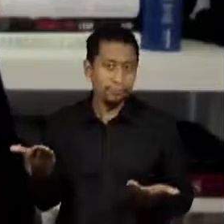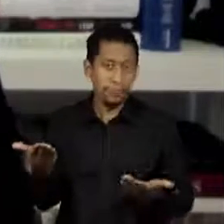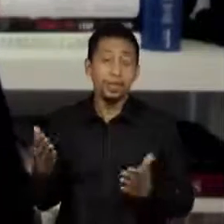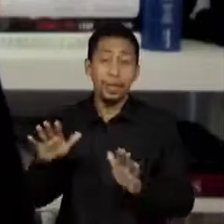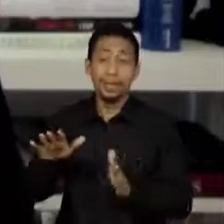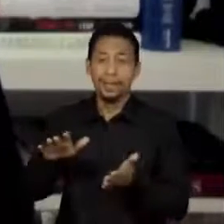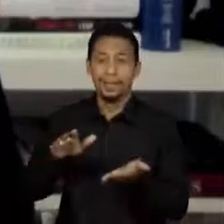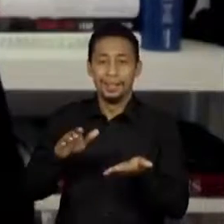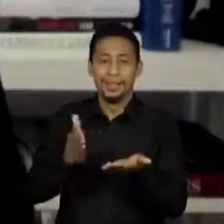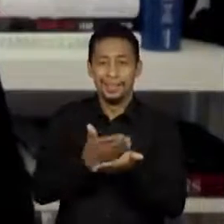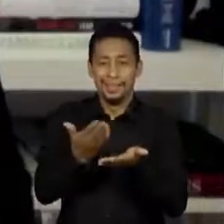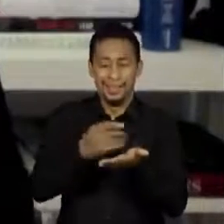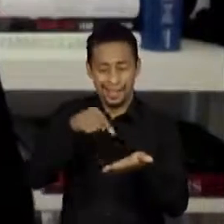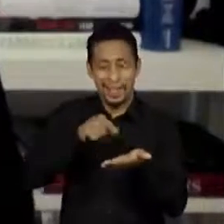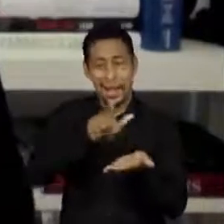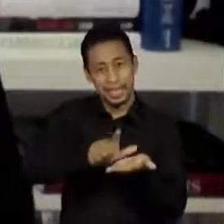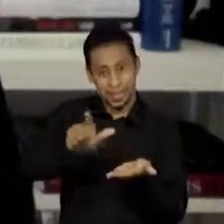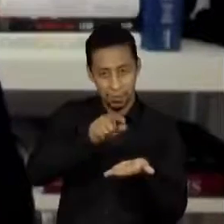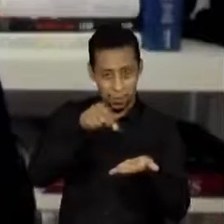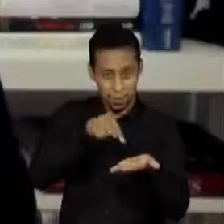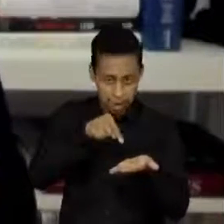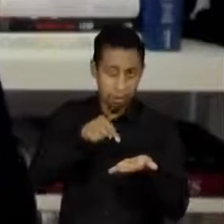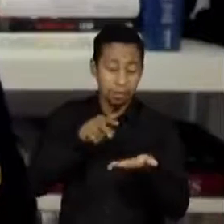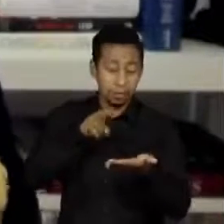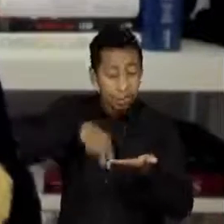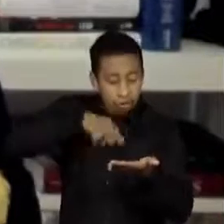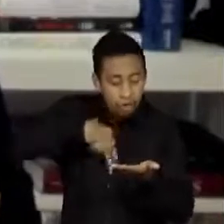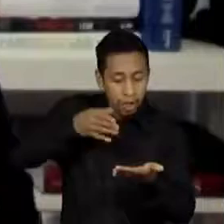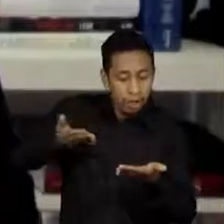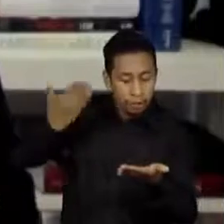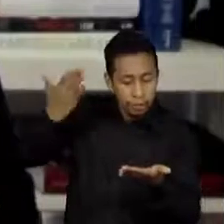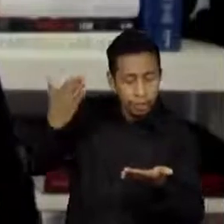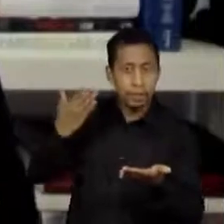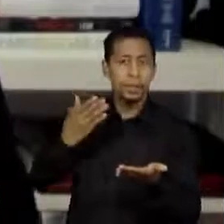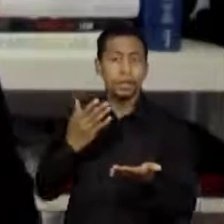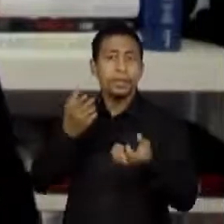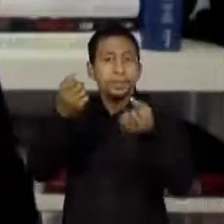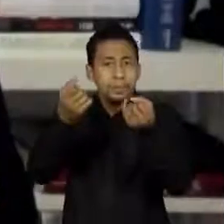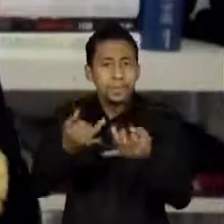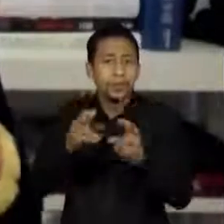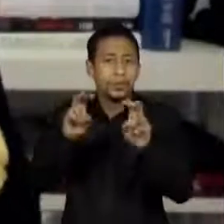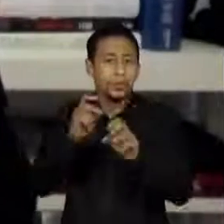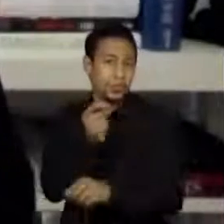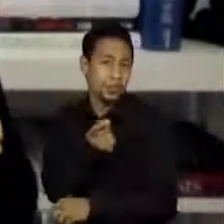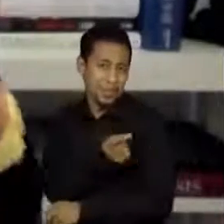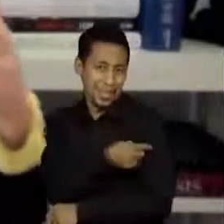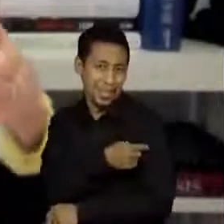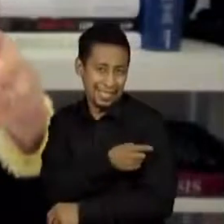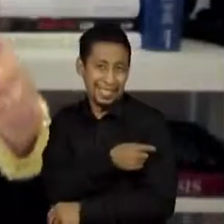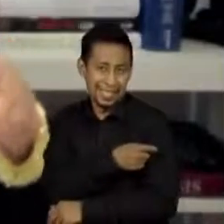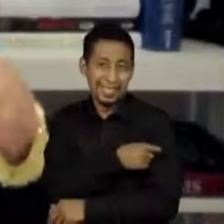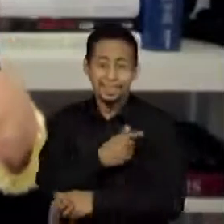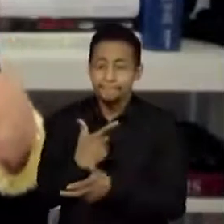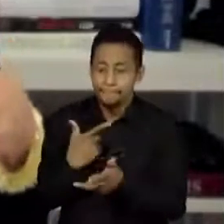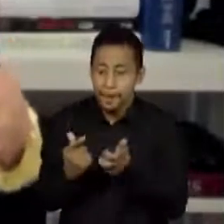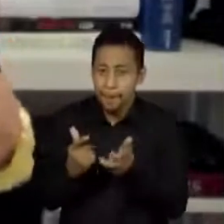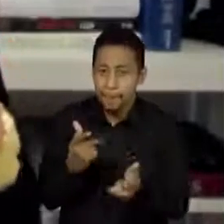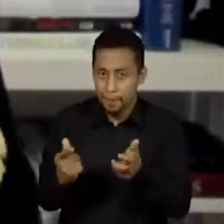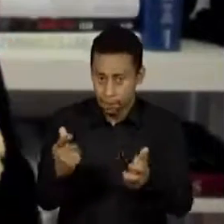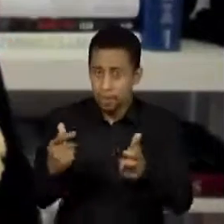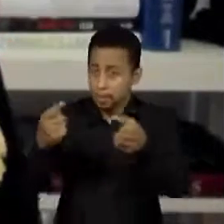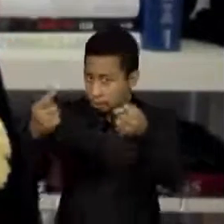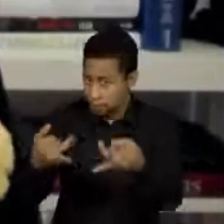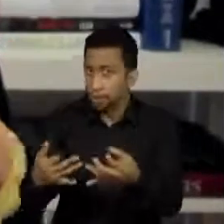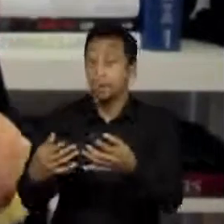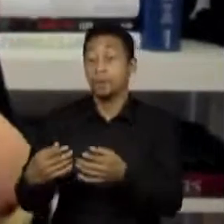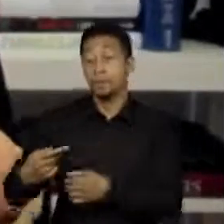na literatura, a utilização de vacinas de plataformas heterólogas. Então, se você tem uma imunização primária